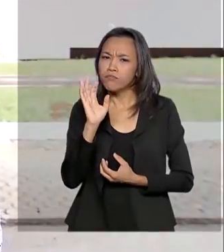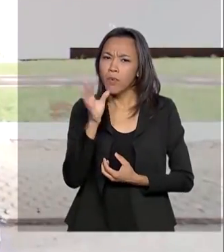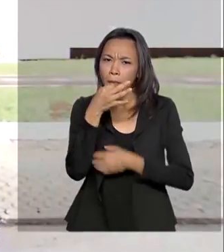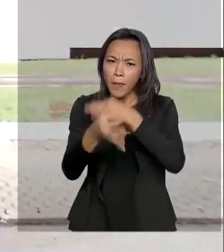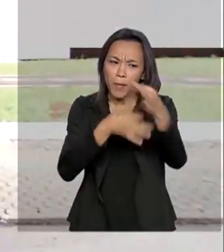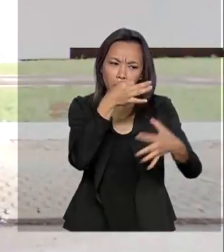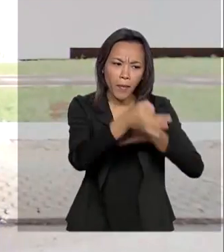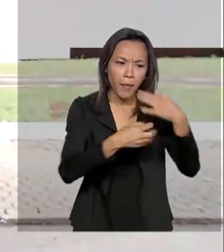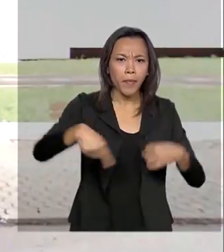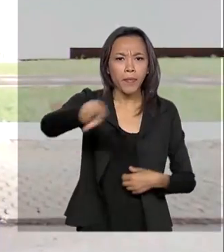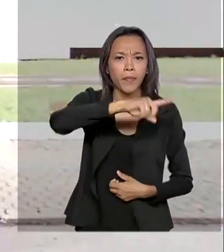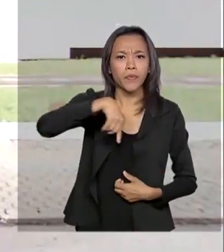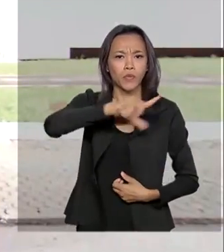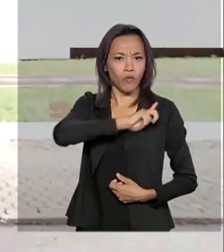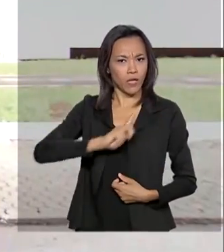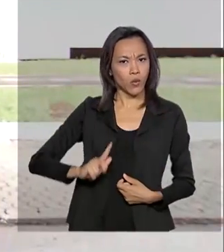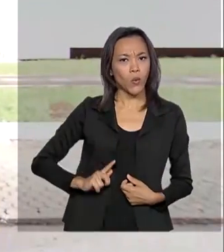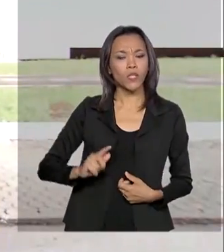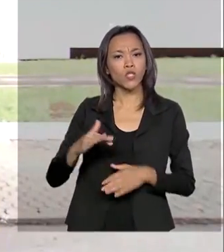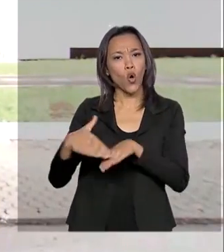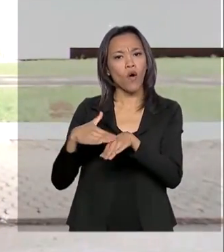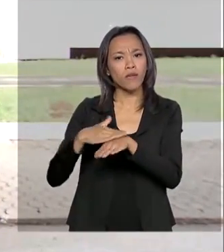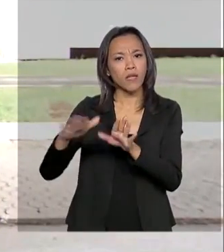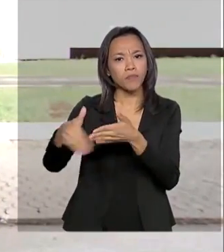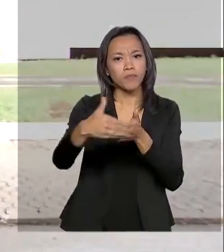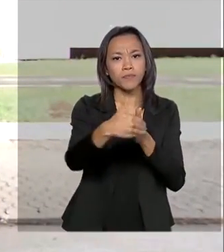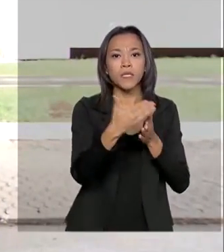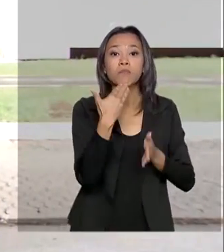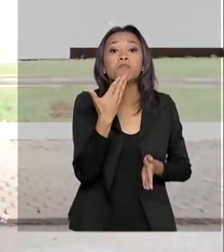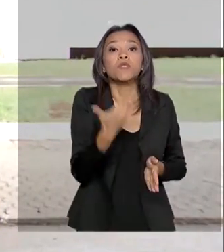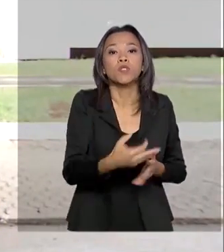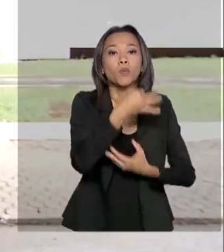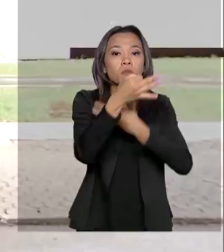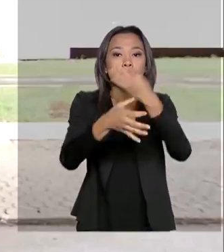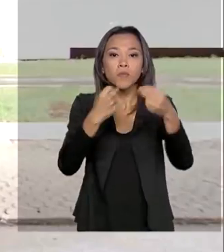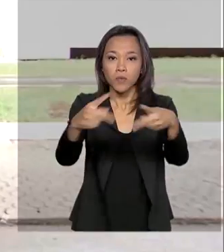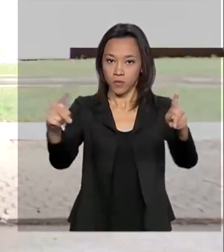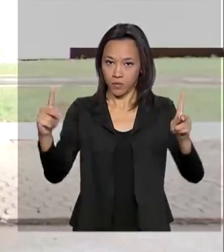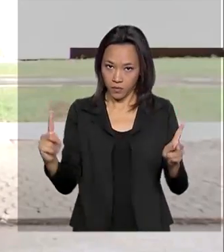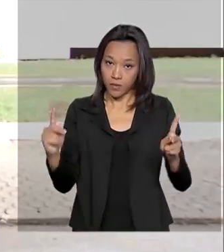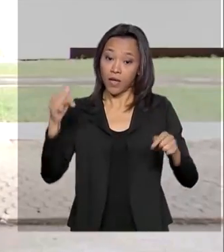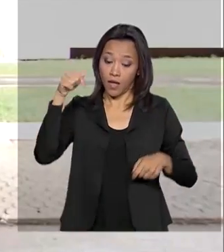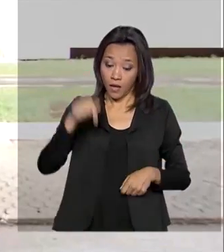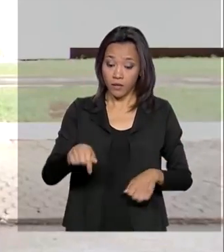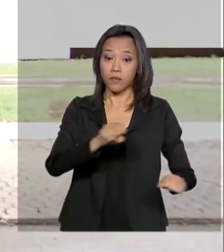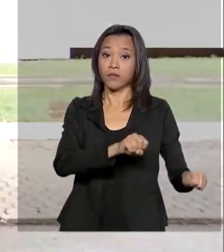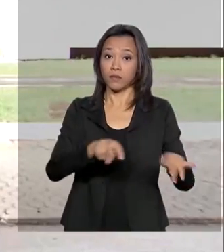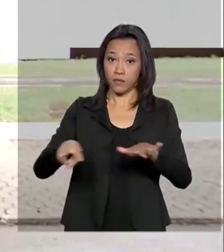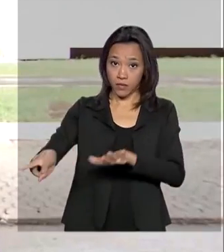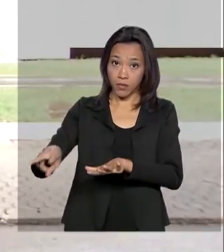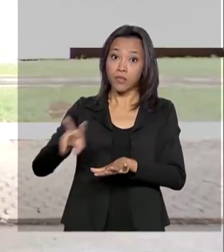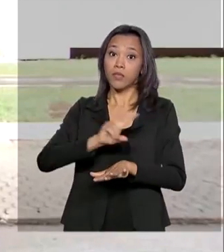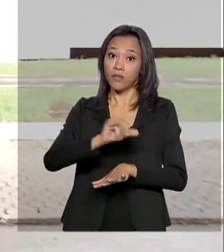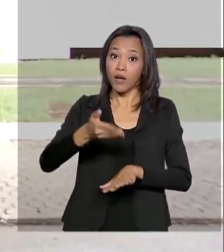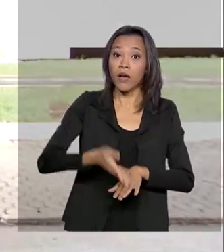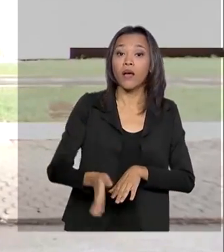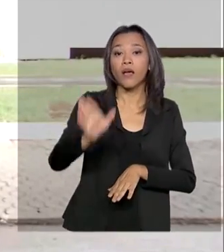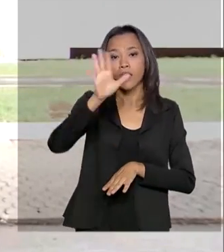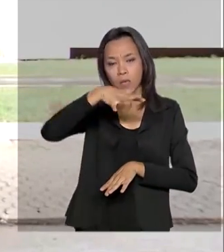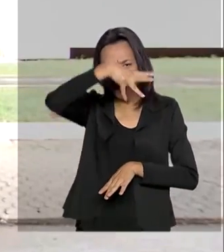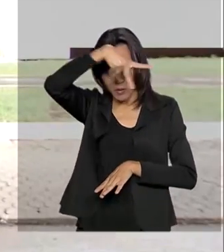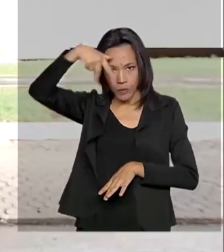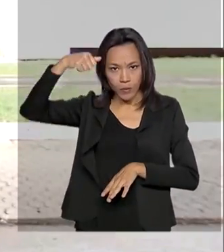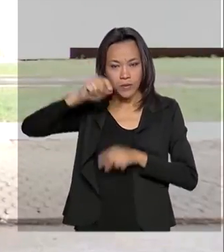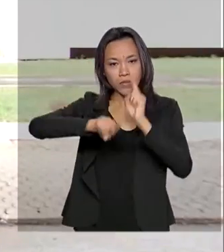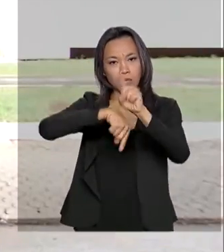conversar e pedir sugestões. E ainda esta semana, o general Hamilton Mourão estará no Mato Grosso e